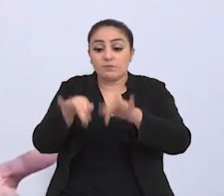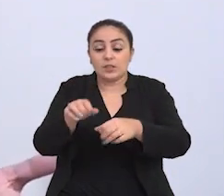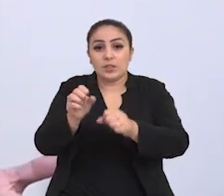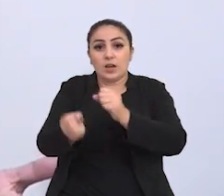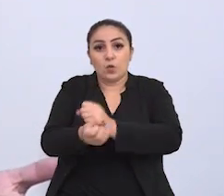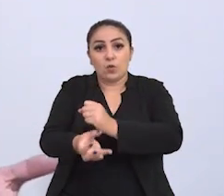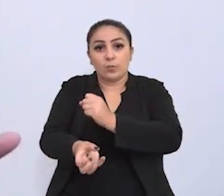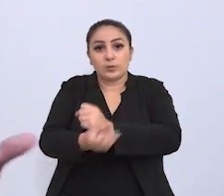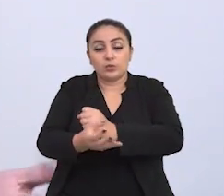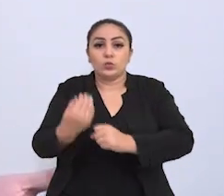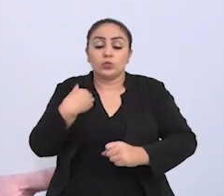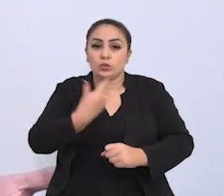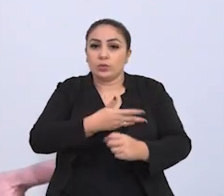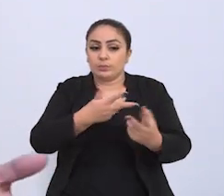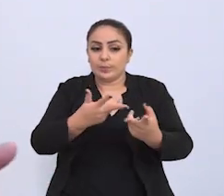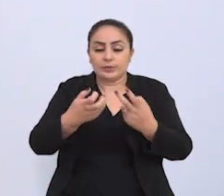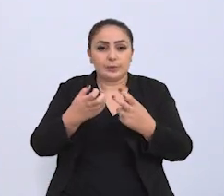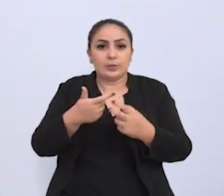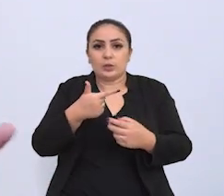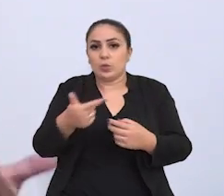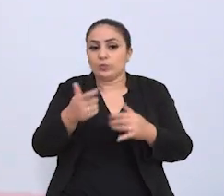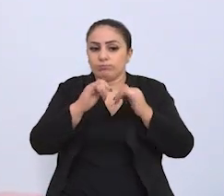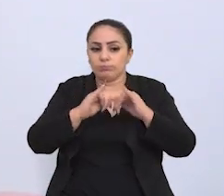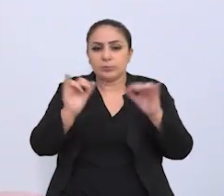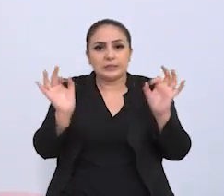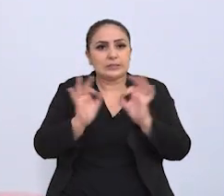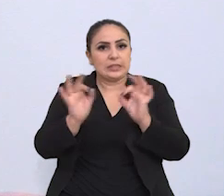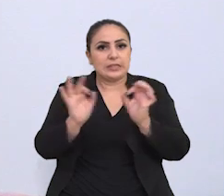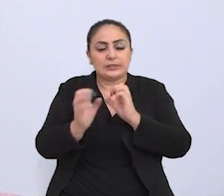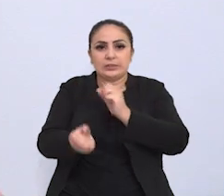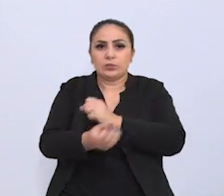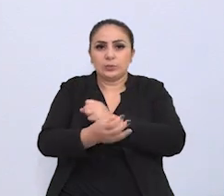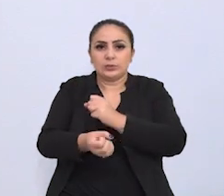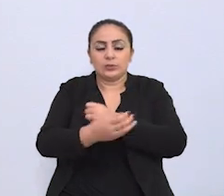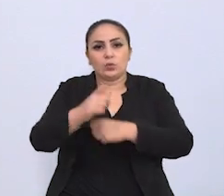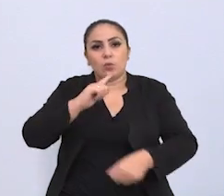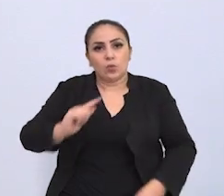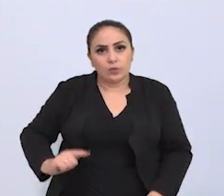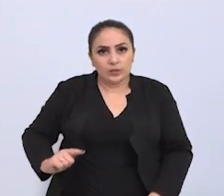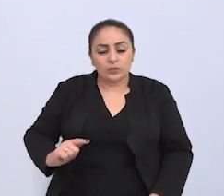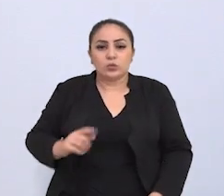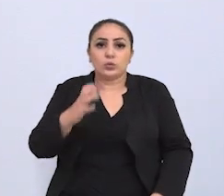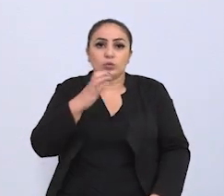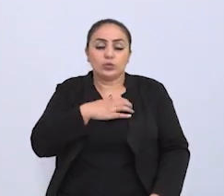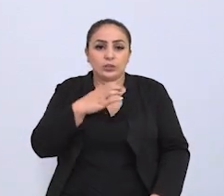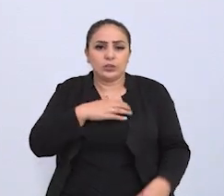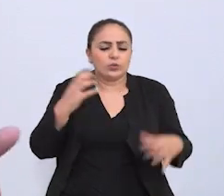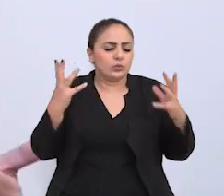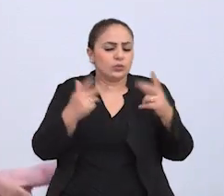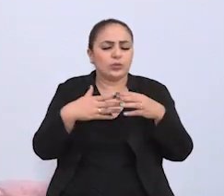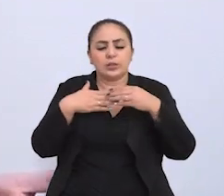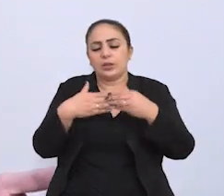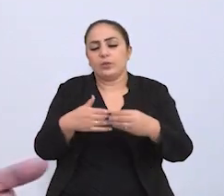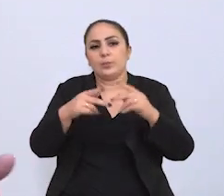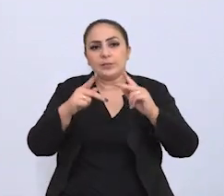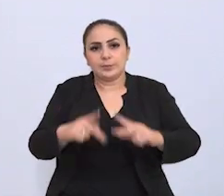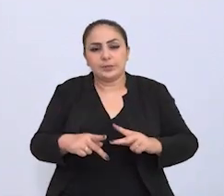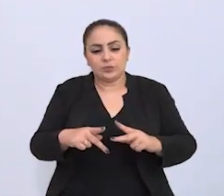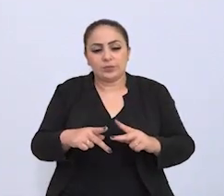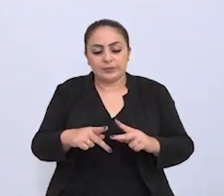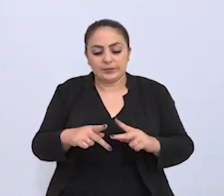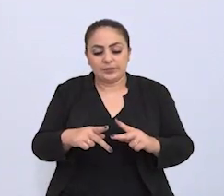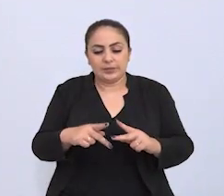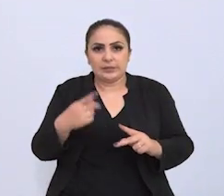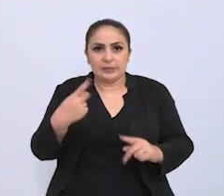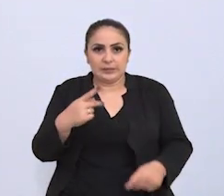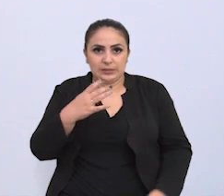nós estamos vendo que não temos notícias de corrupção no governo a forma com que ele conduz as coisas